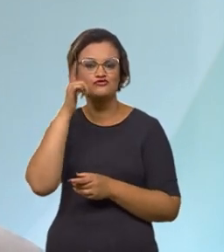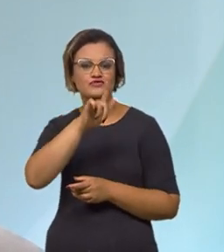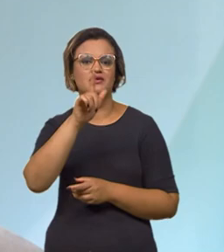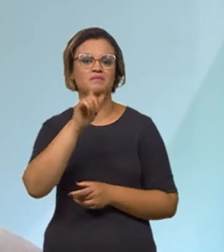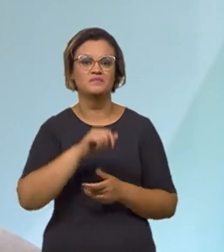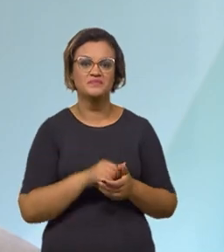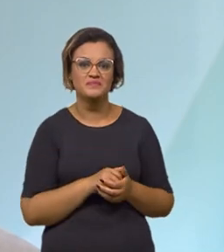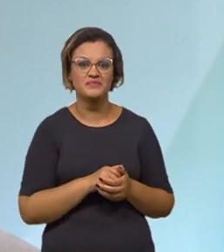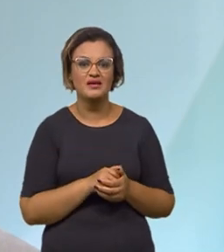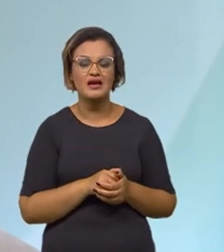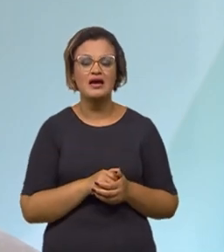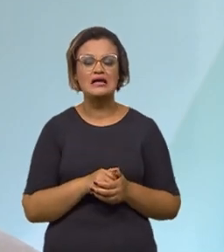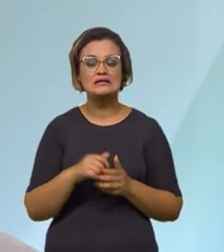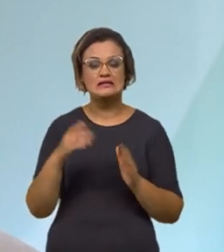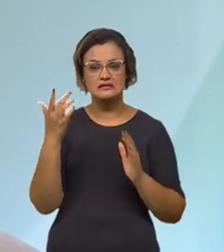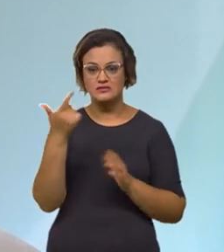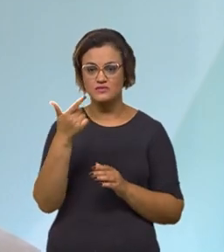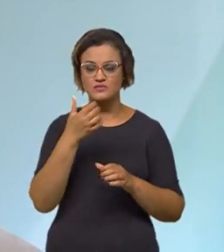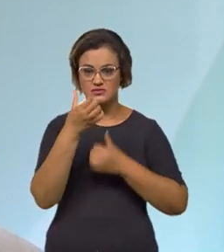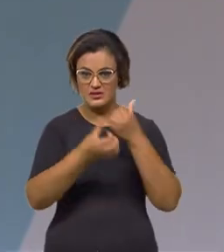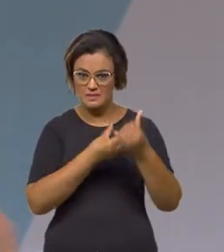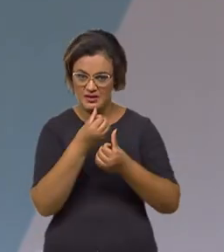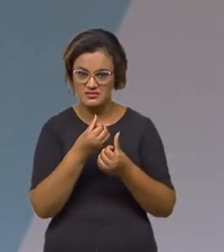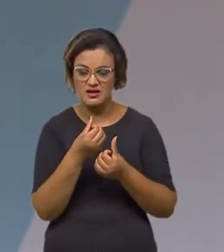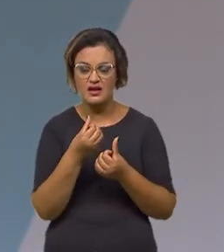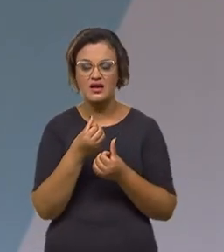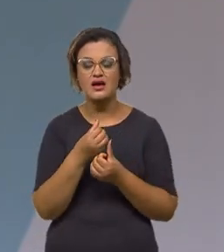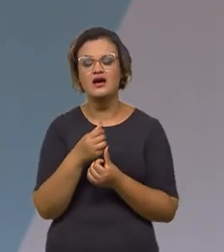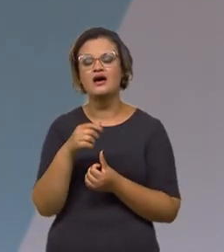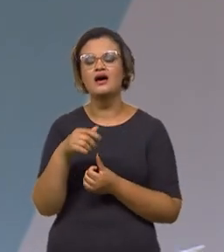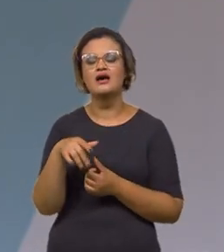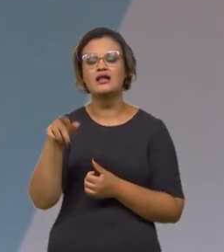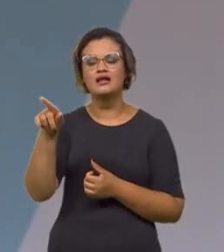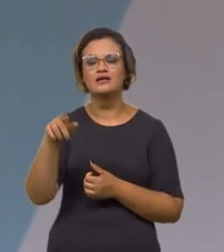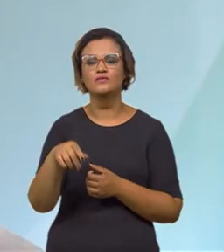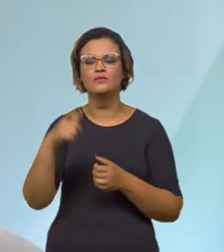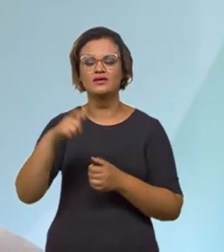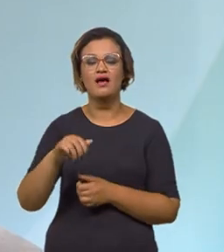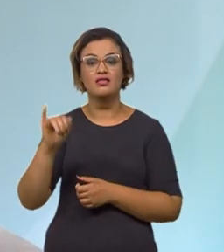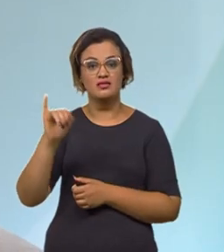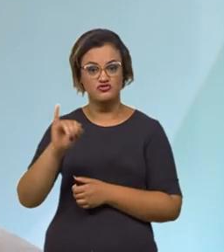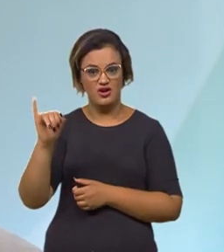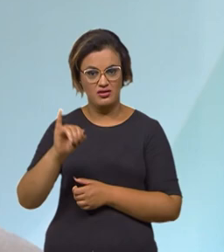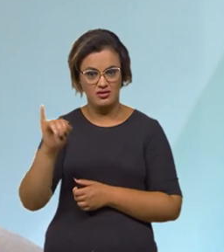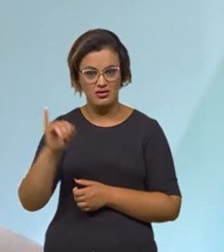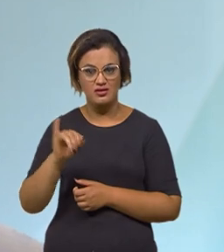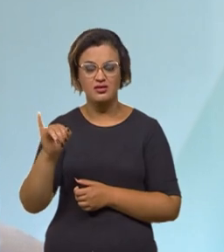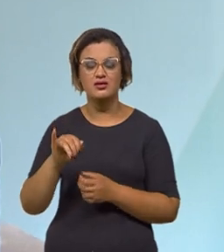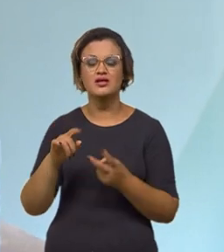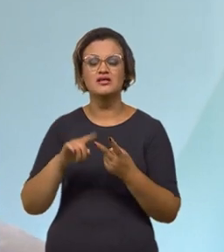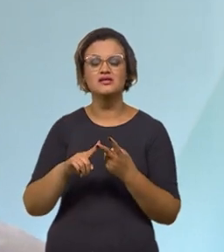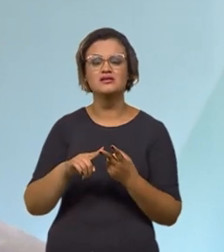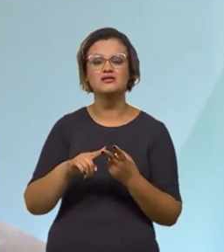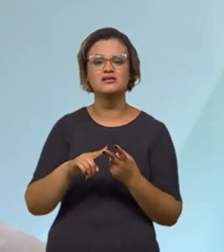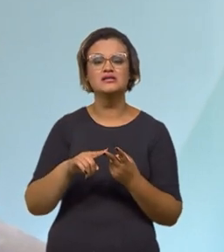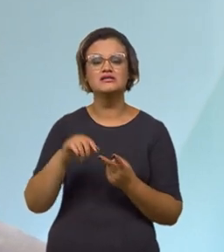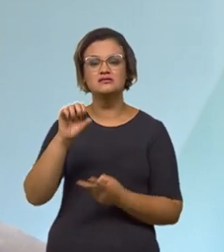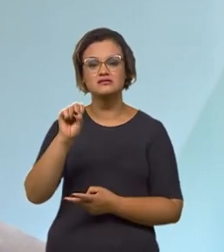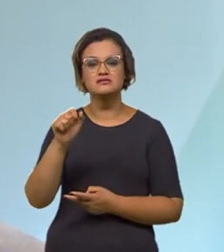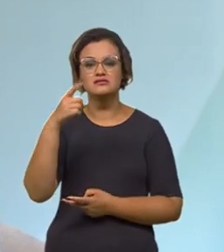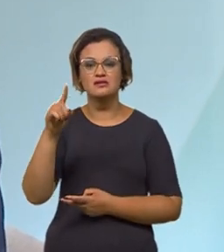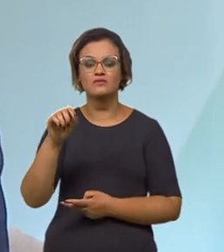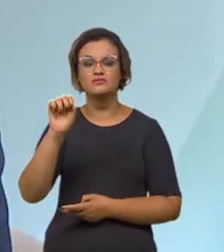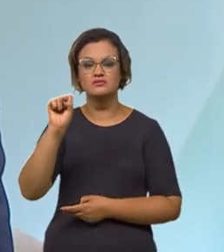essa agenda, Paulo, durante esse segundo semestre. Vamos ter a privatização do Porto de Itajaí e o Porto de São Sebastião, que fica em São Paulo.